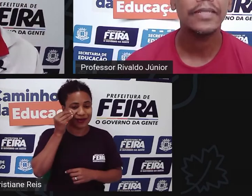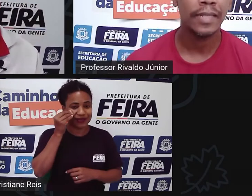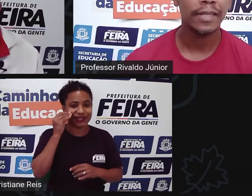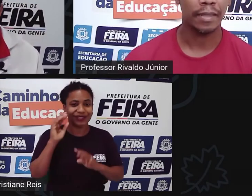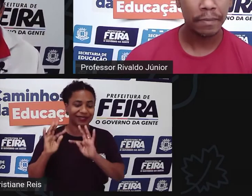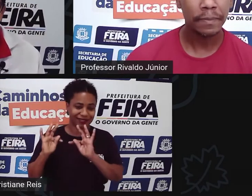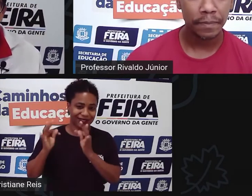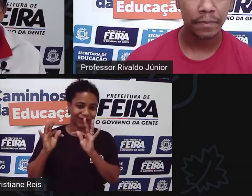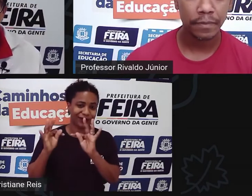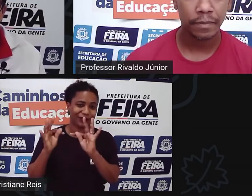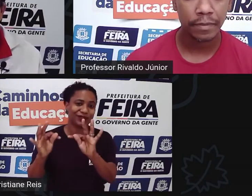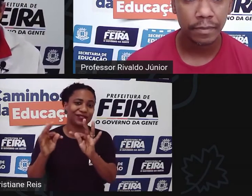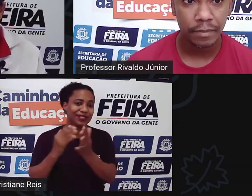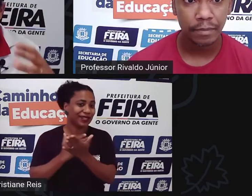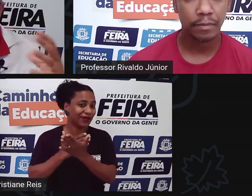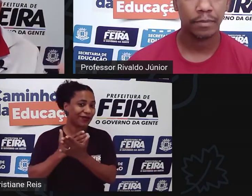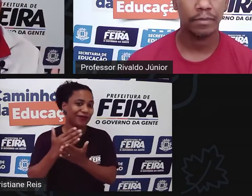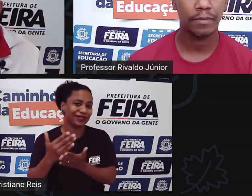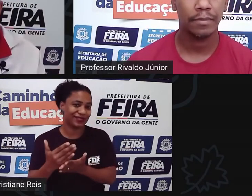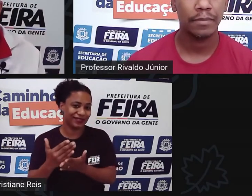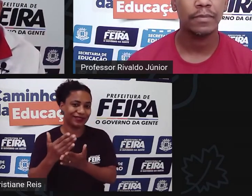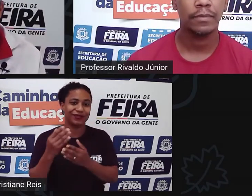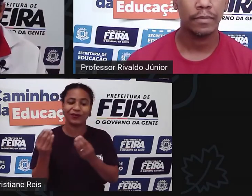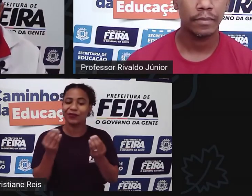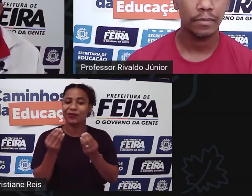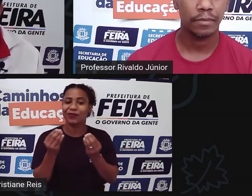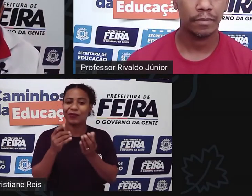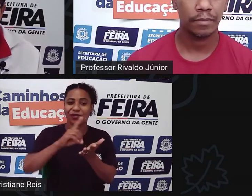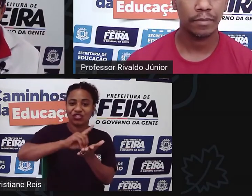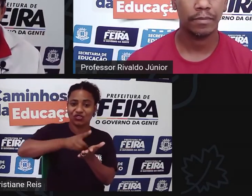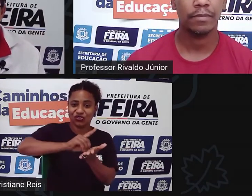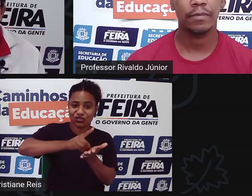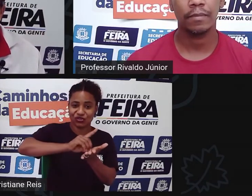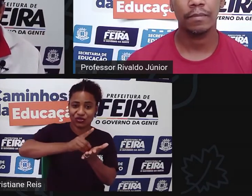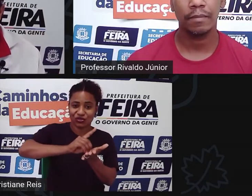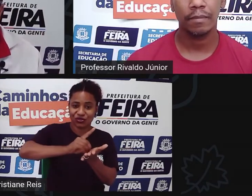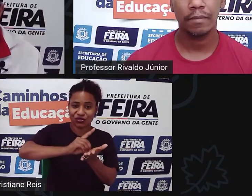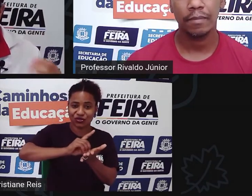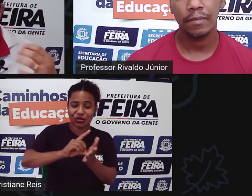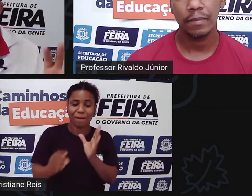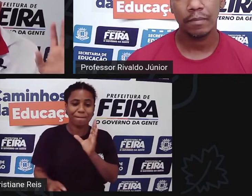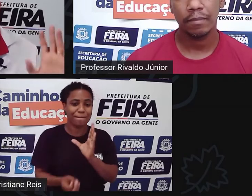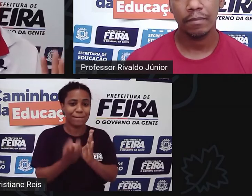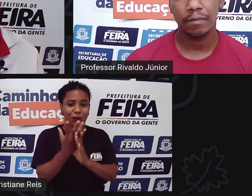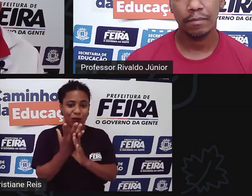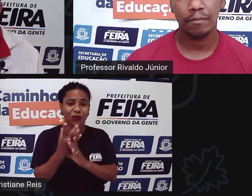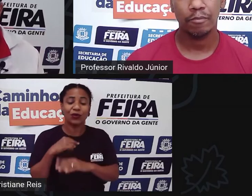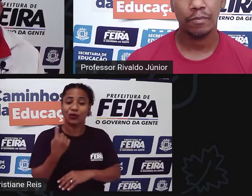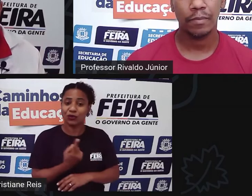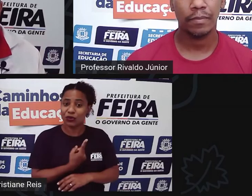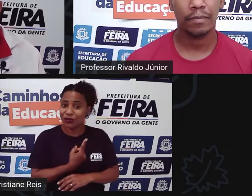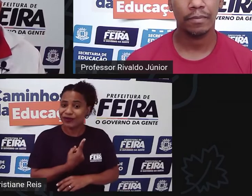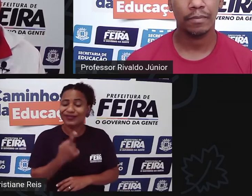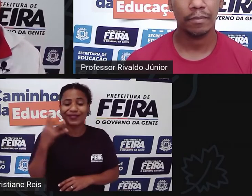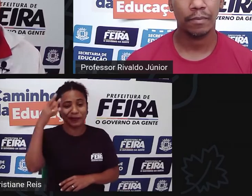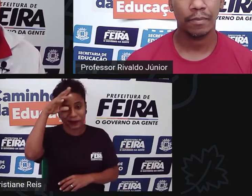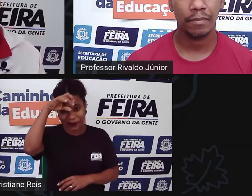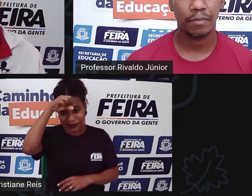poucos anos essa revolução digital tão intensa assim acho que a gente deve ter muito que aprender ainda com